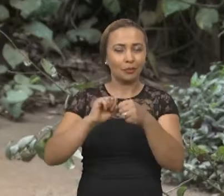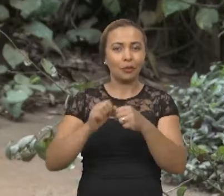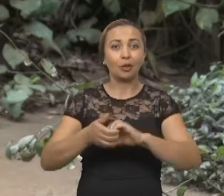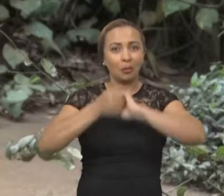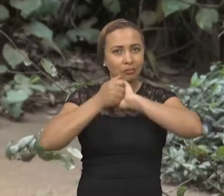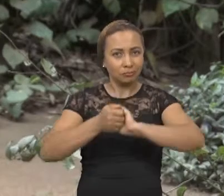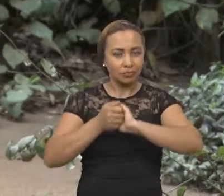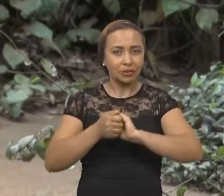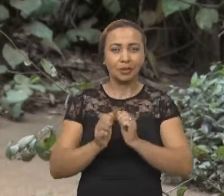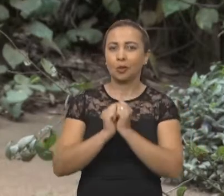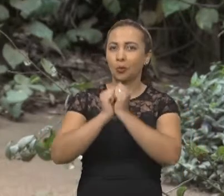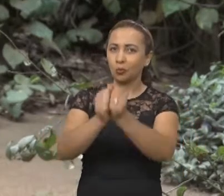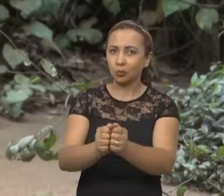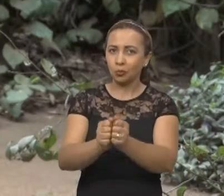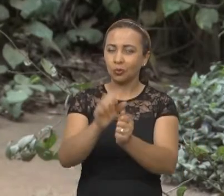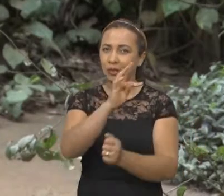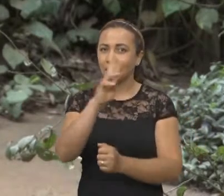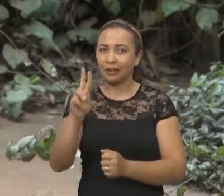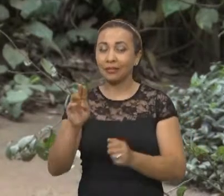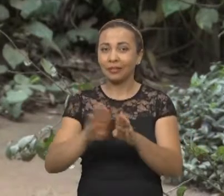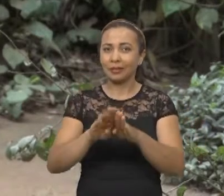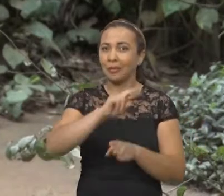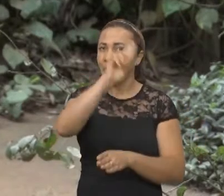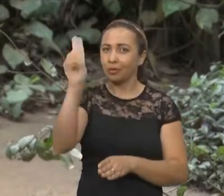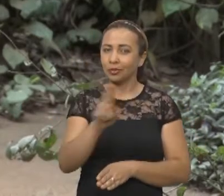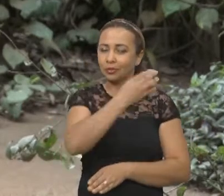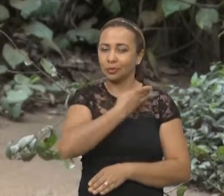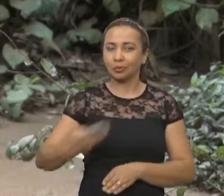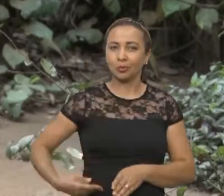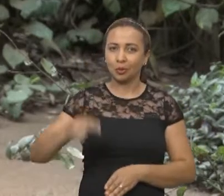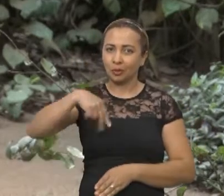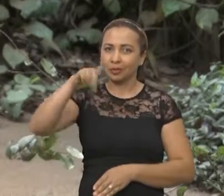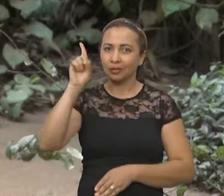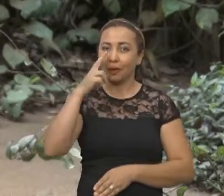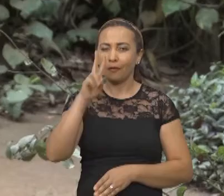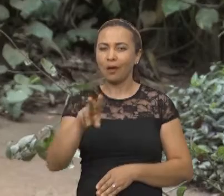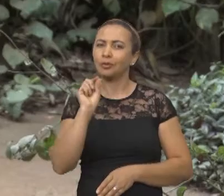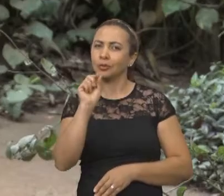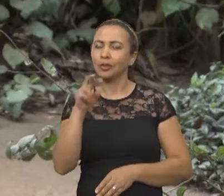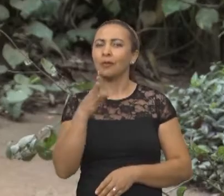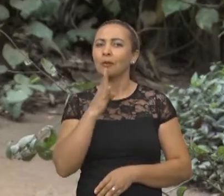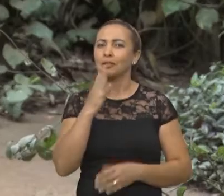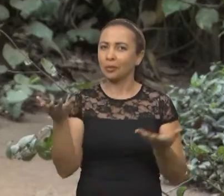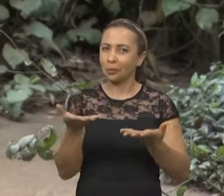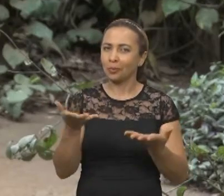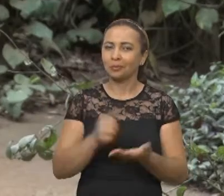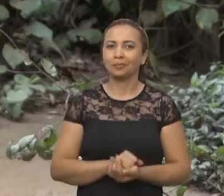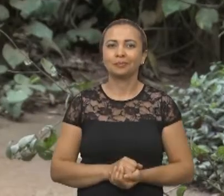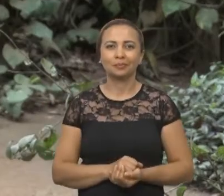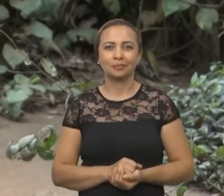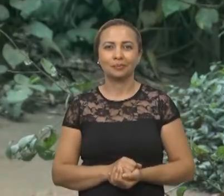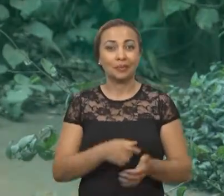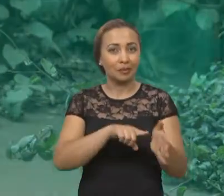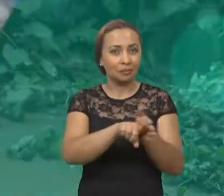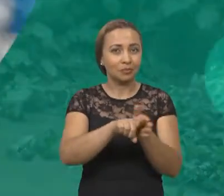colaboração entre TVs e instituições de ensino superior públicas nordestinas. Veja o que vamos conhecer hoje.